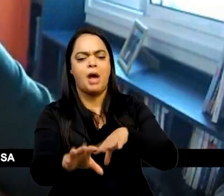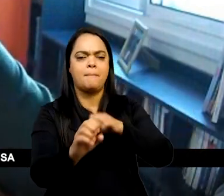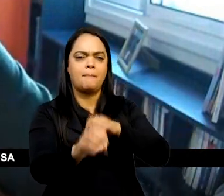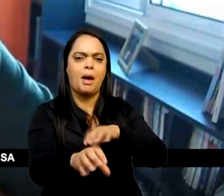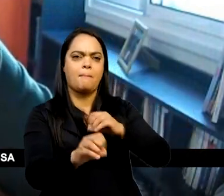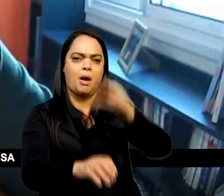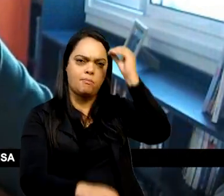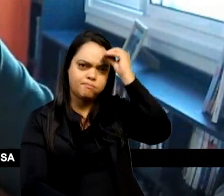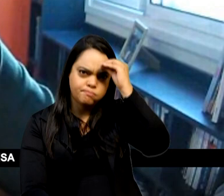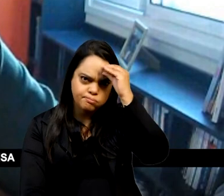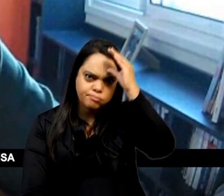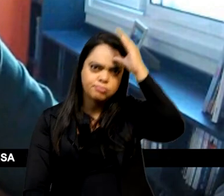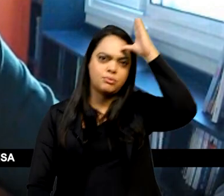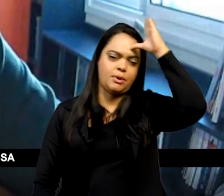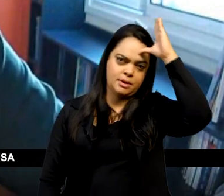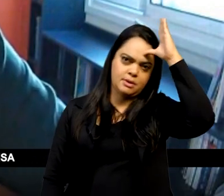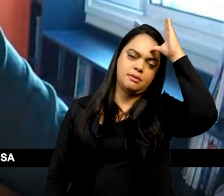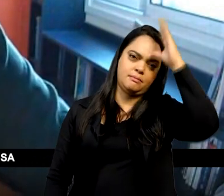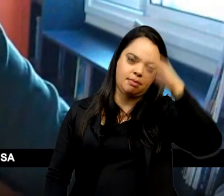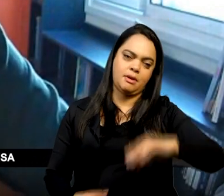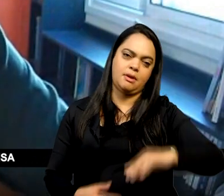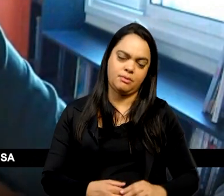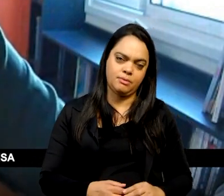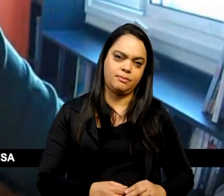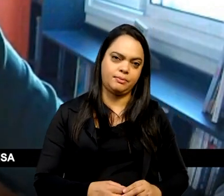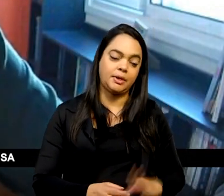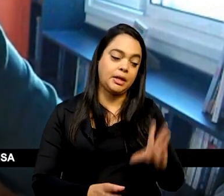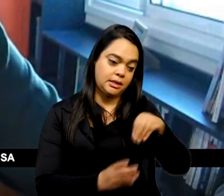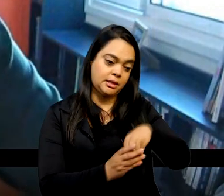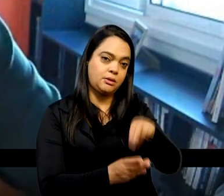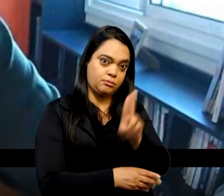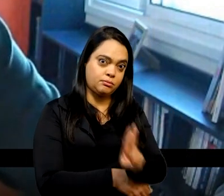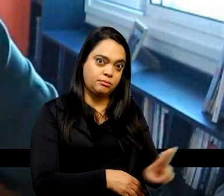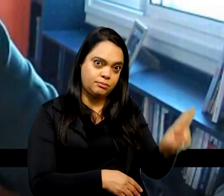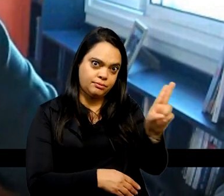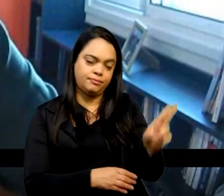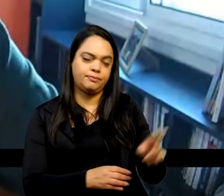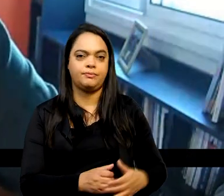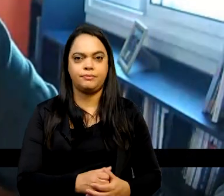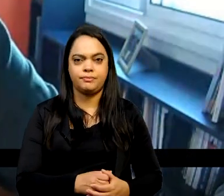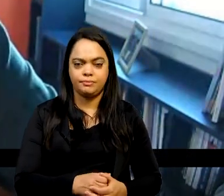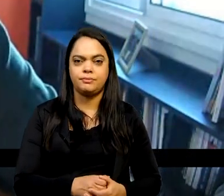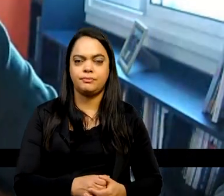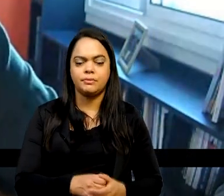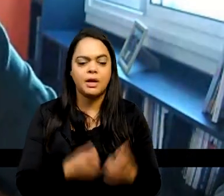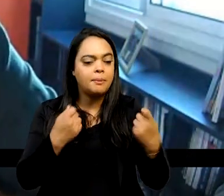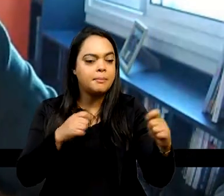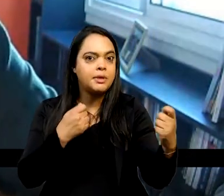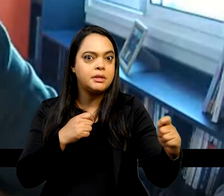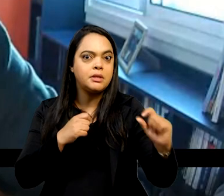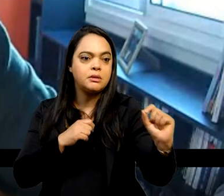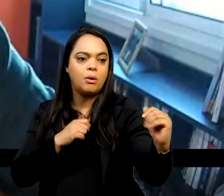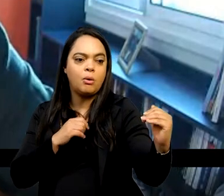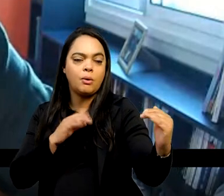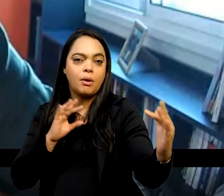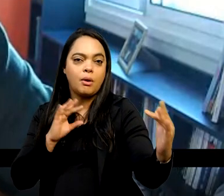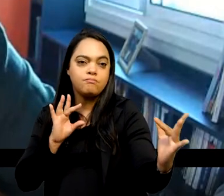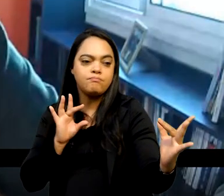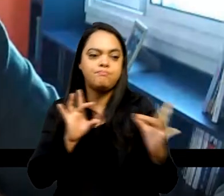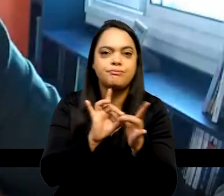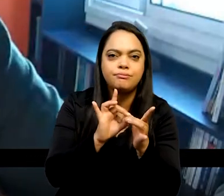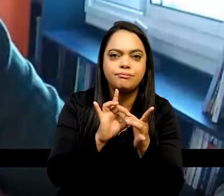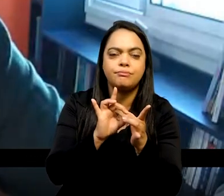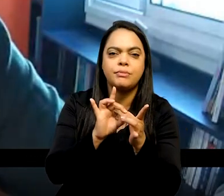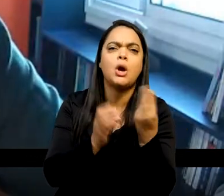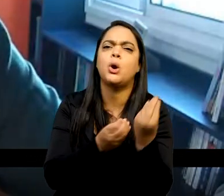universidade, né? Tem uma ponte que tem que ser feita aí, só que essa ponte, ela pode ser construída